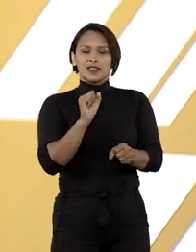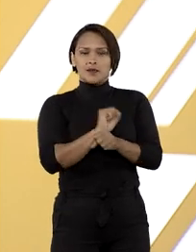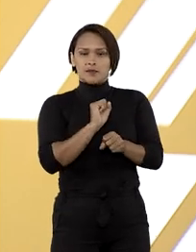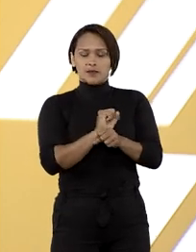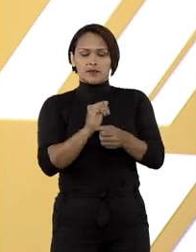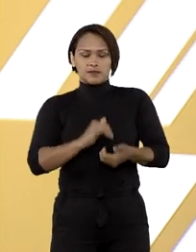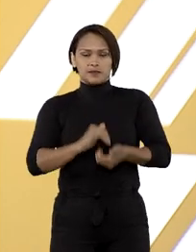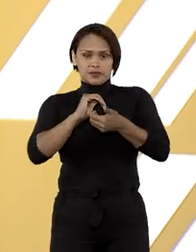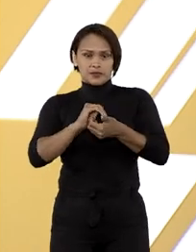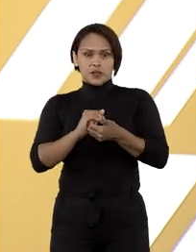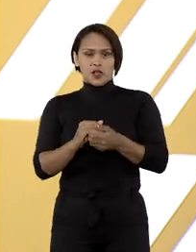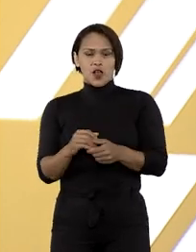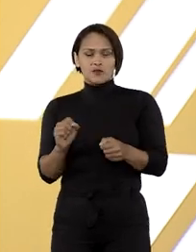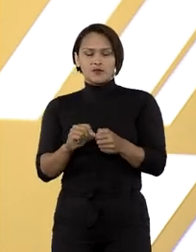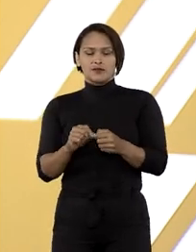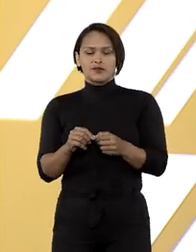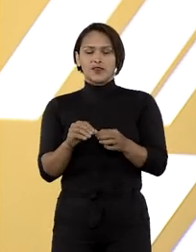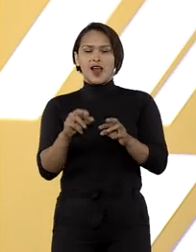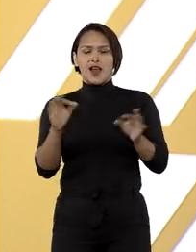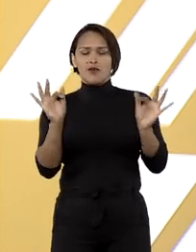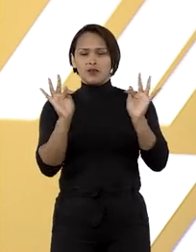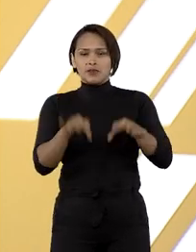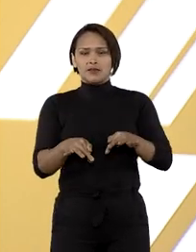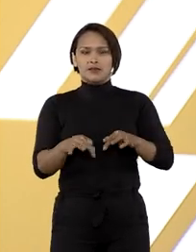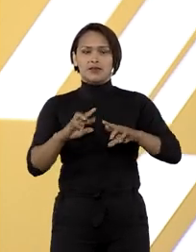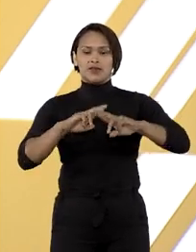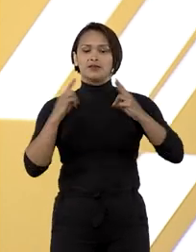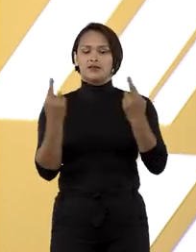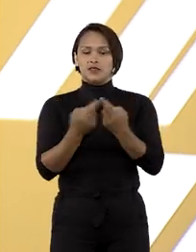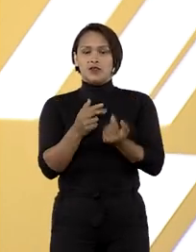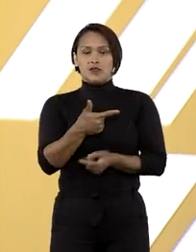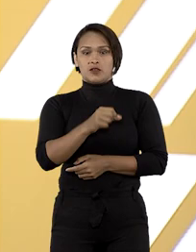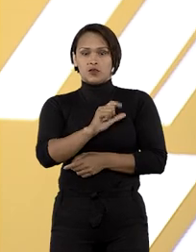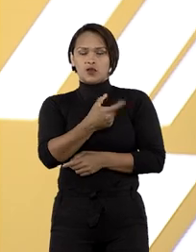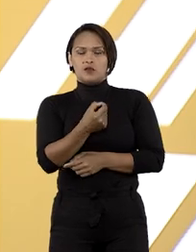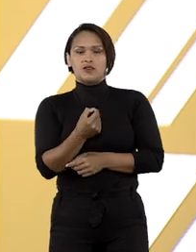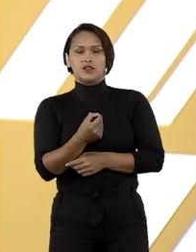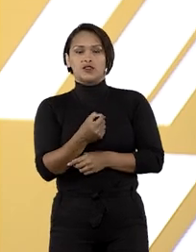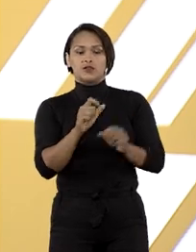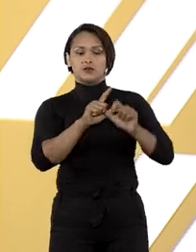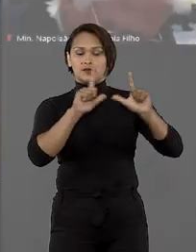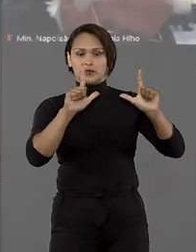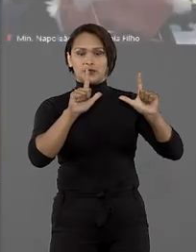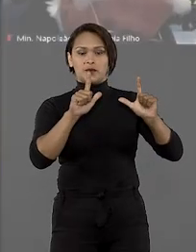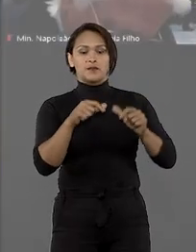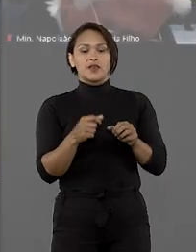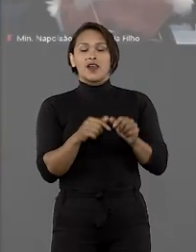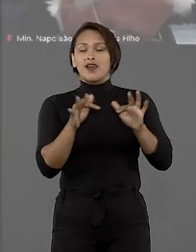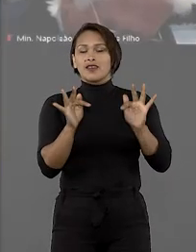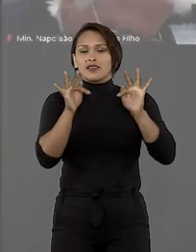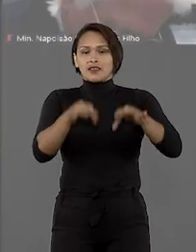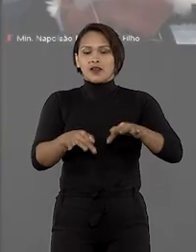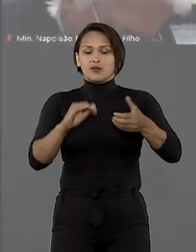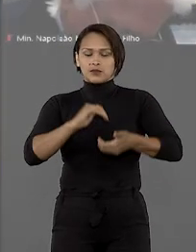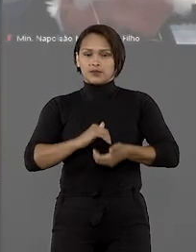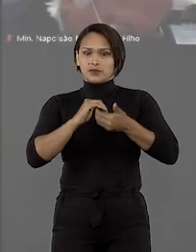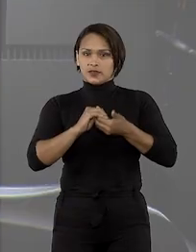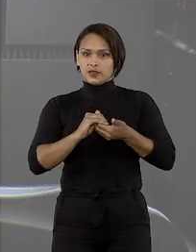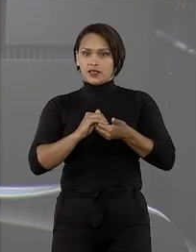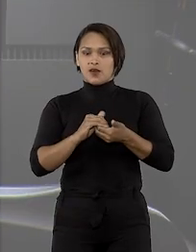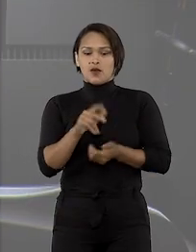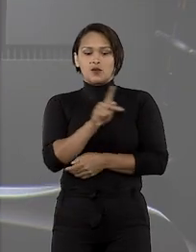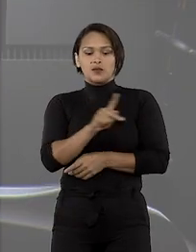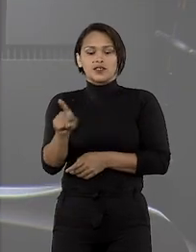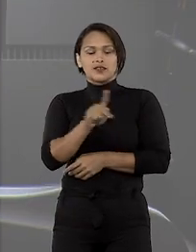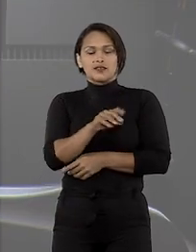a Corte Especial realizou a última sessão de 2020. Vamos ver como foi. Na última sessão da Corte Especial,